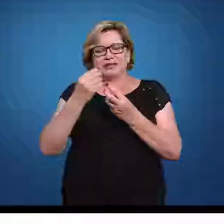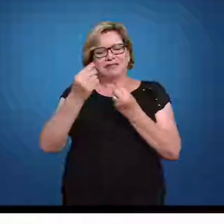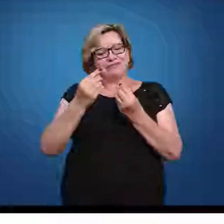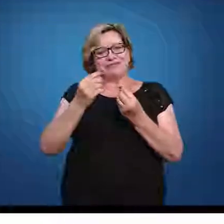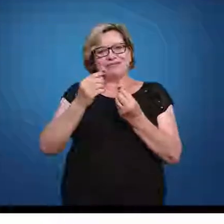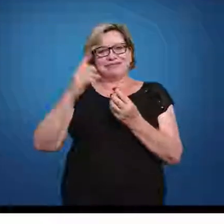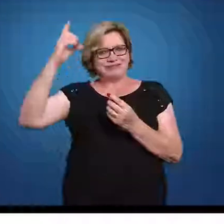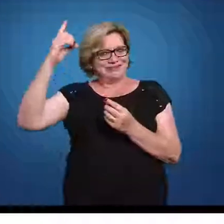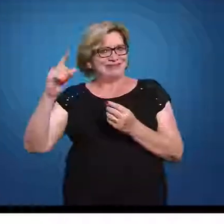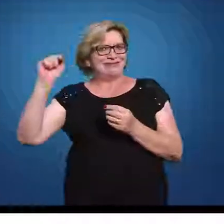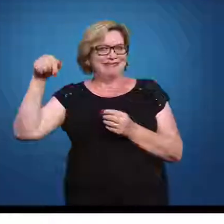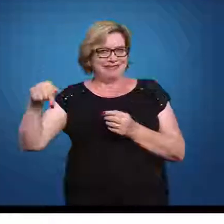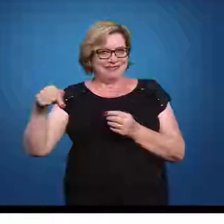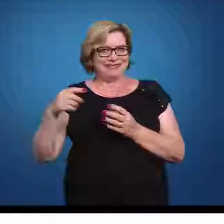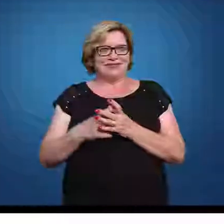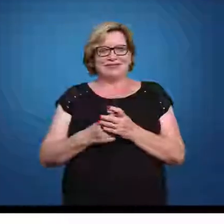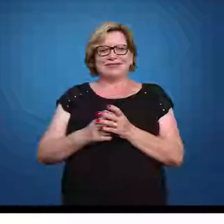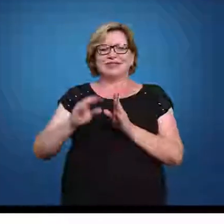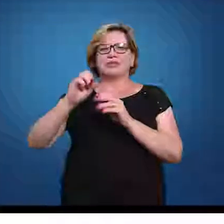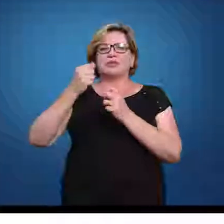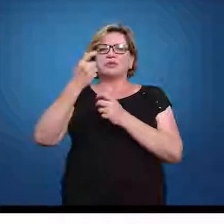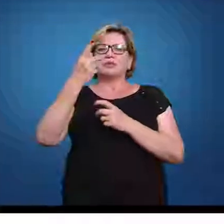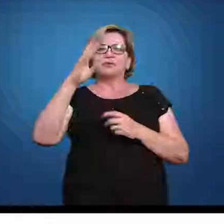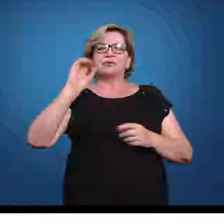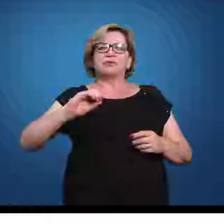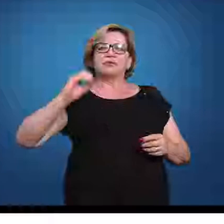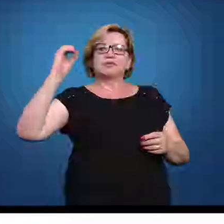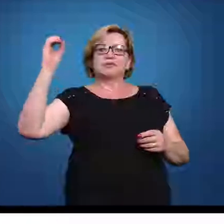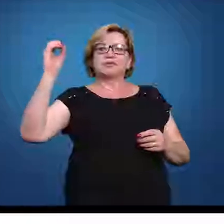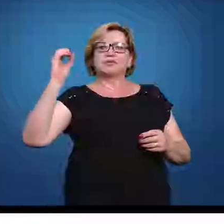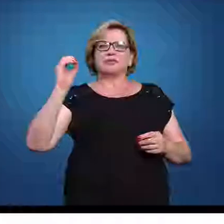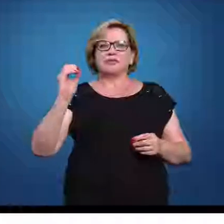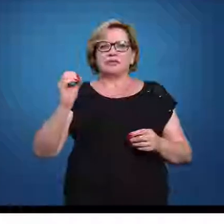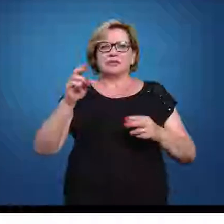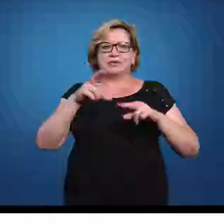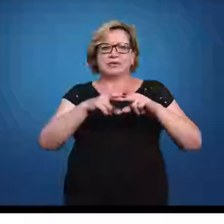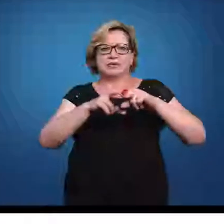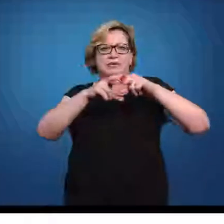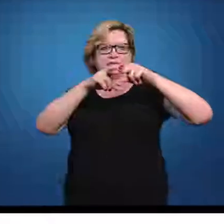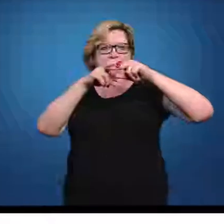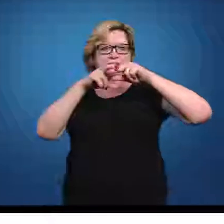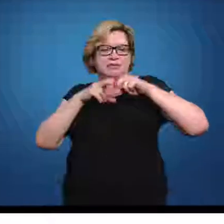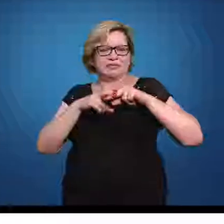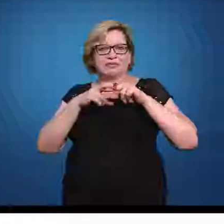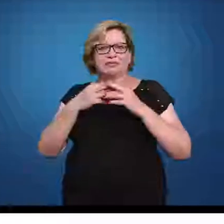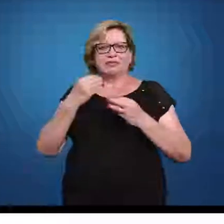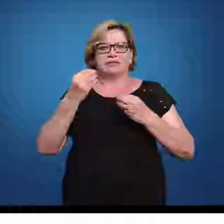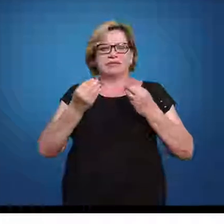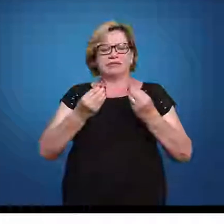direita da curva. é essa aqui. É esse pedaço aqui que me interessa.